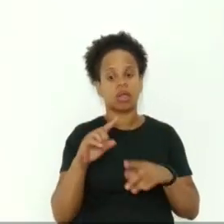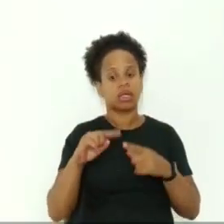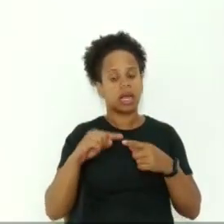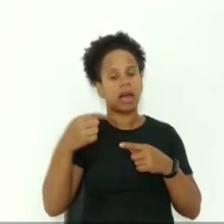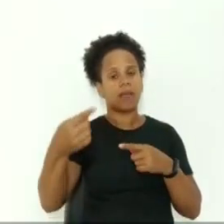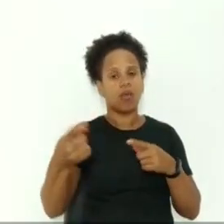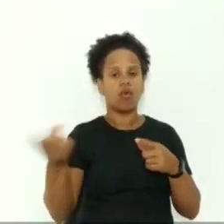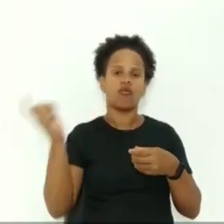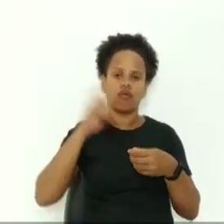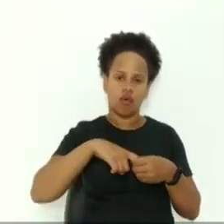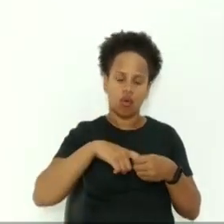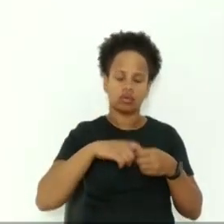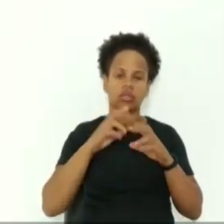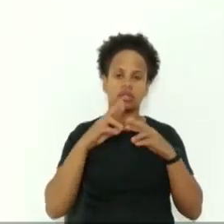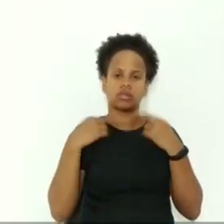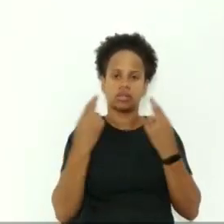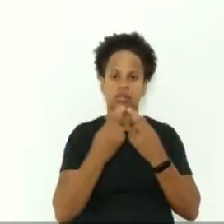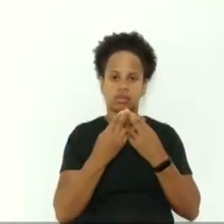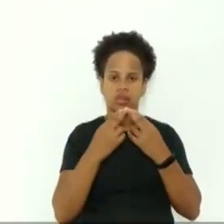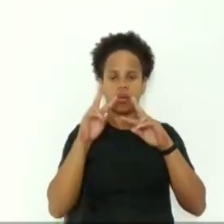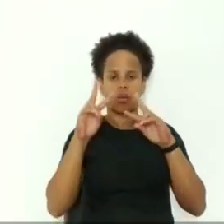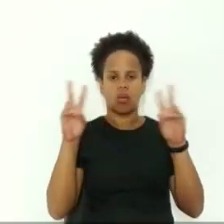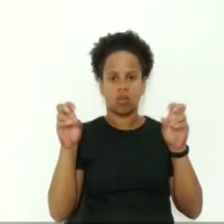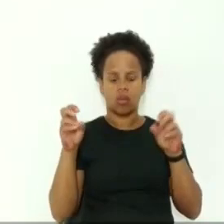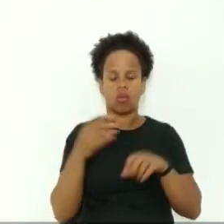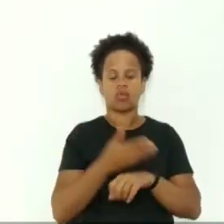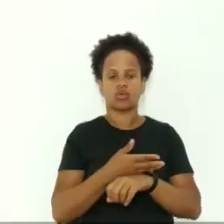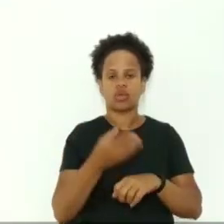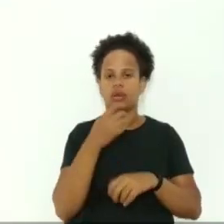sessão ordinária sendo a última desse ano paz e bem a todos